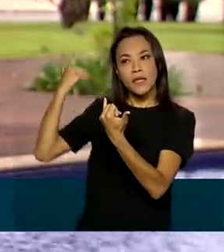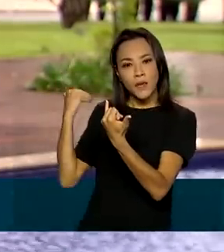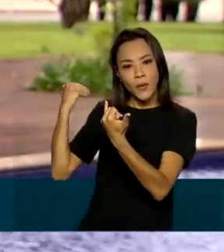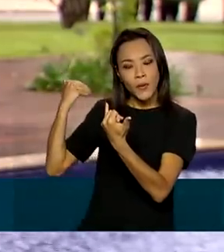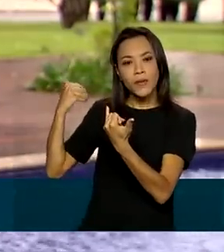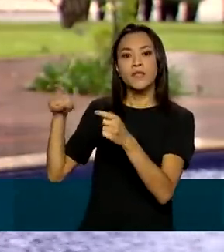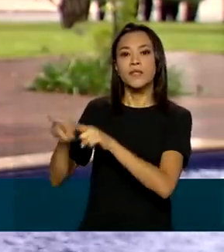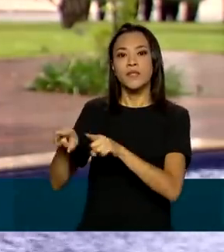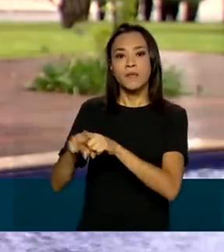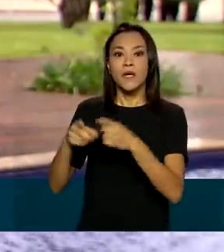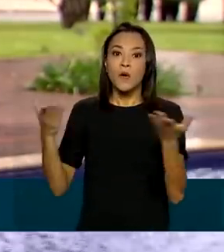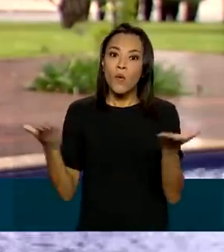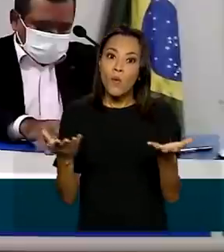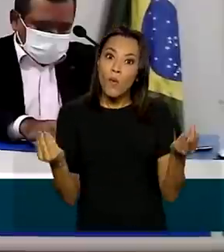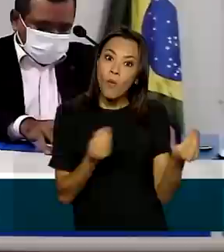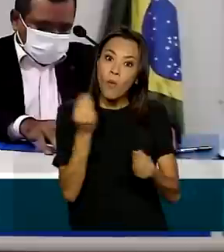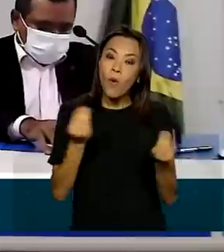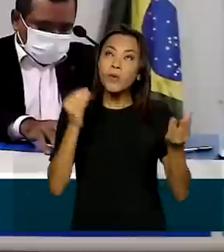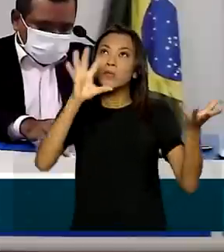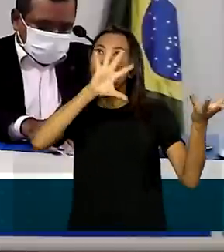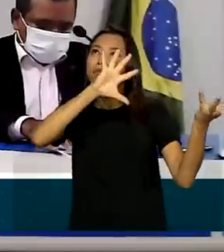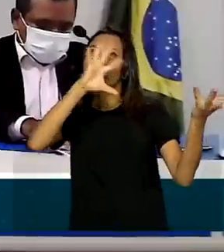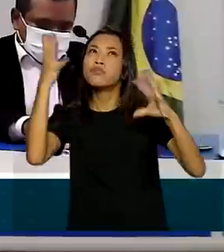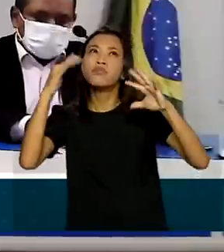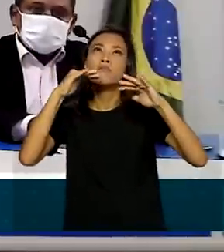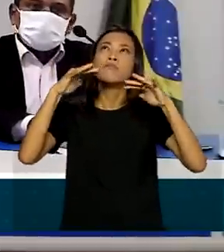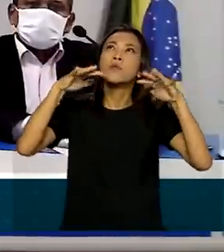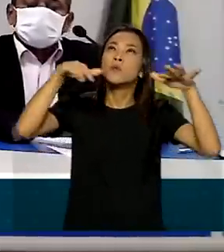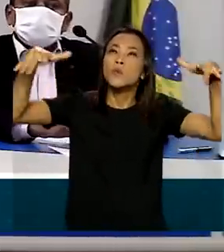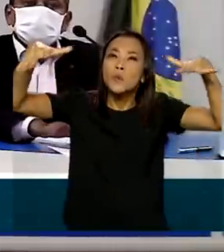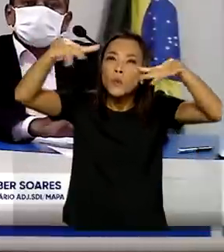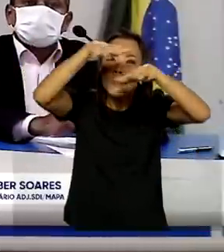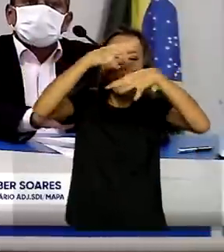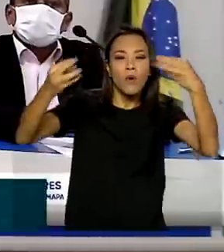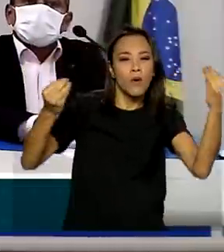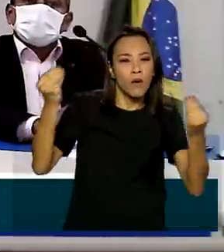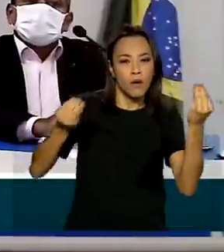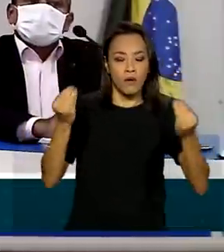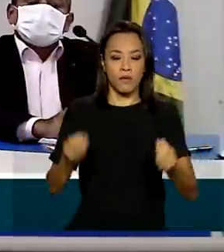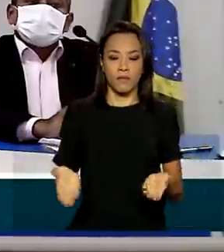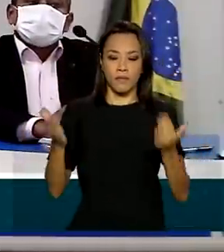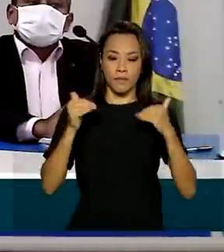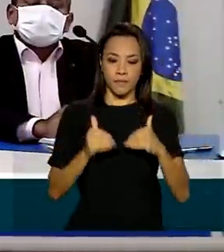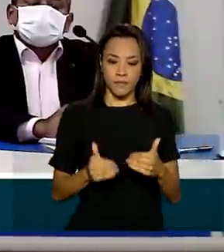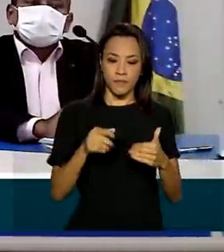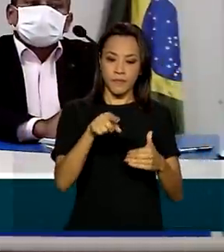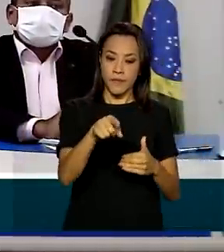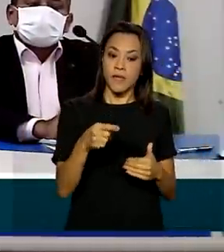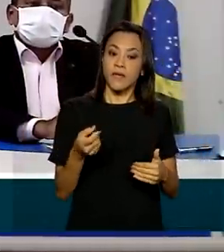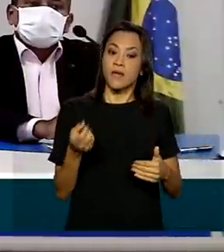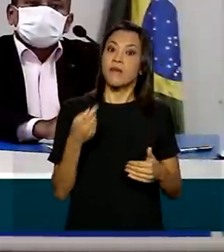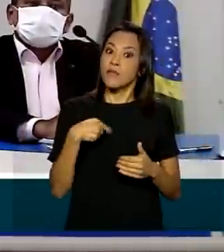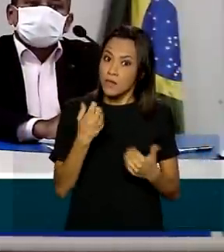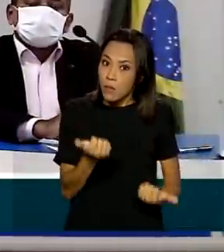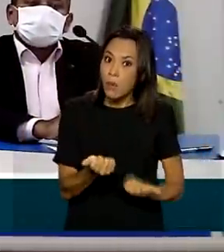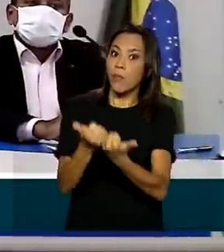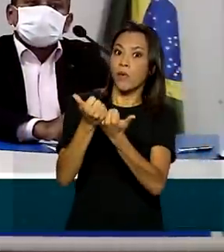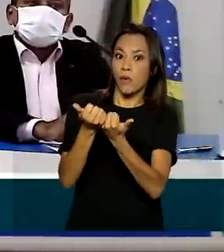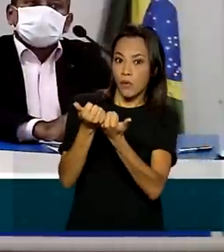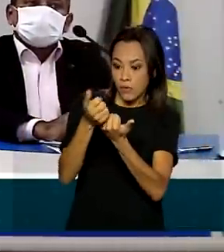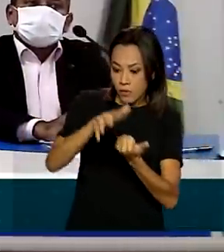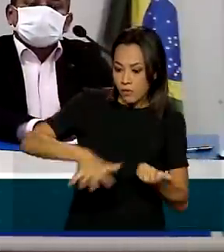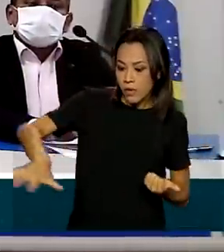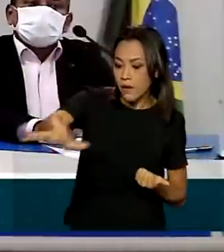comportamento da atmosfera. Vai ser um apoio enorme para o modelo de previsão. A gente está fazendo uma